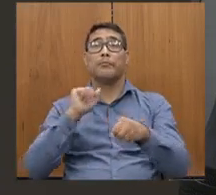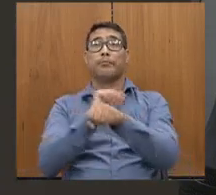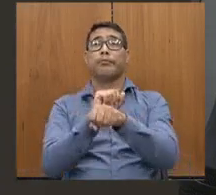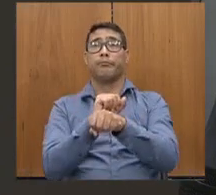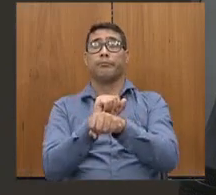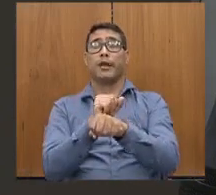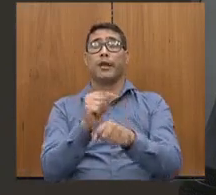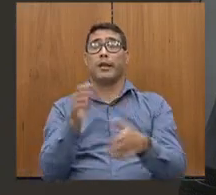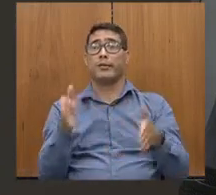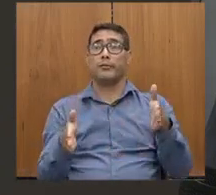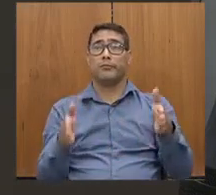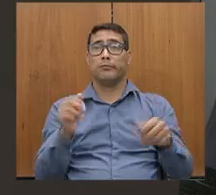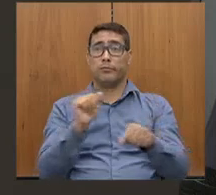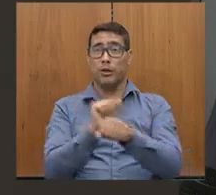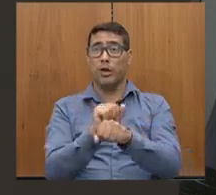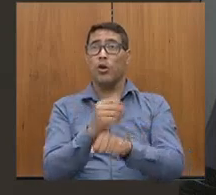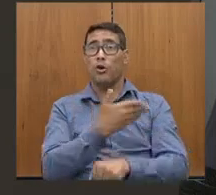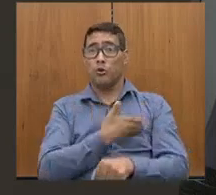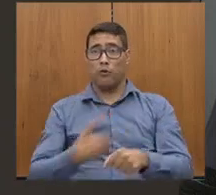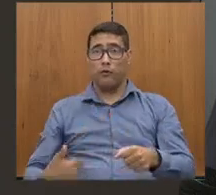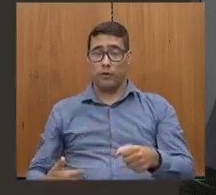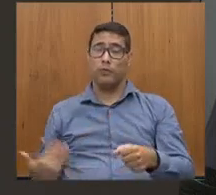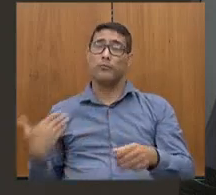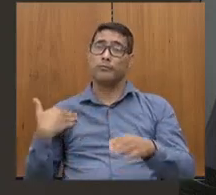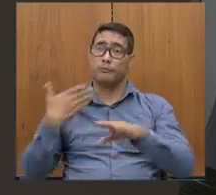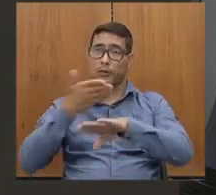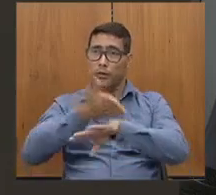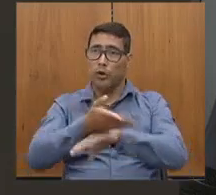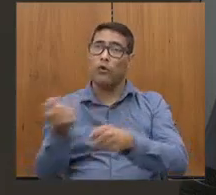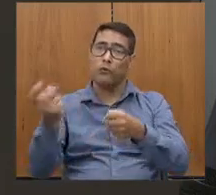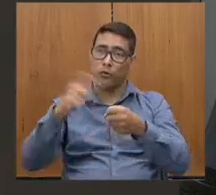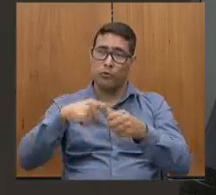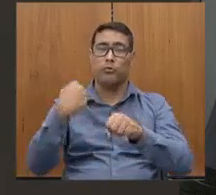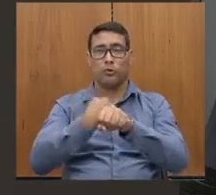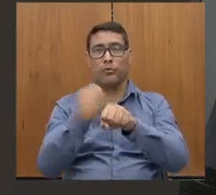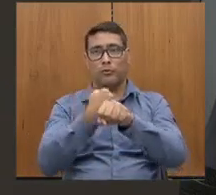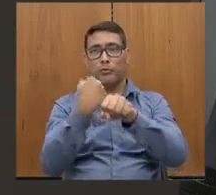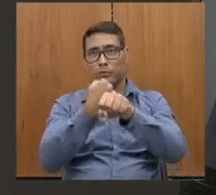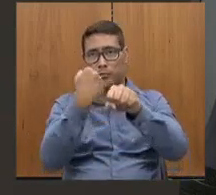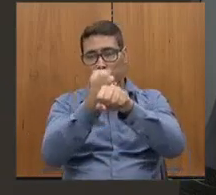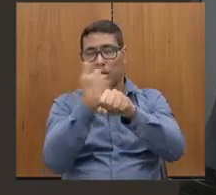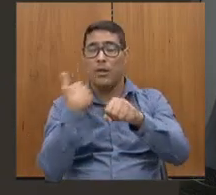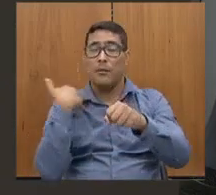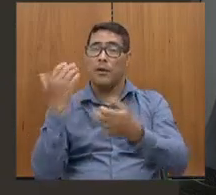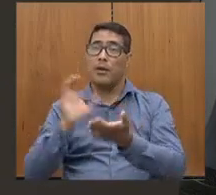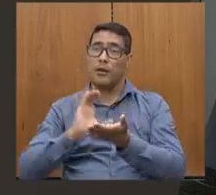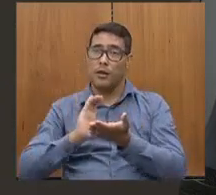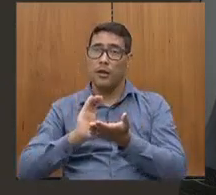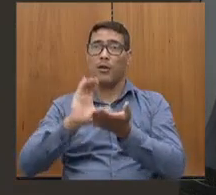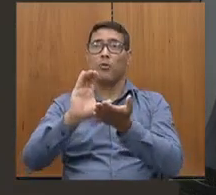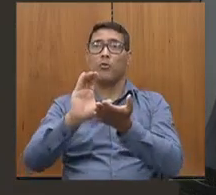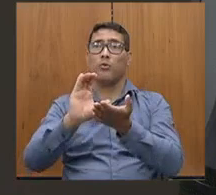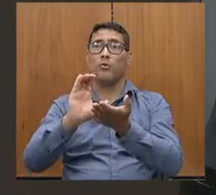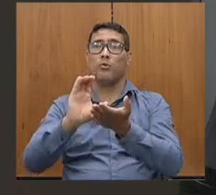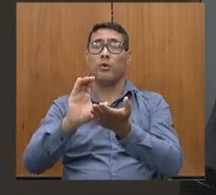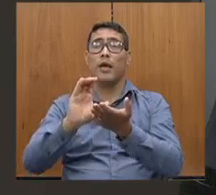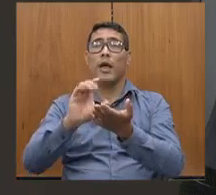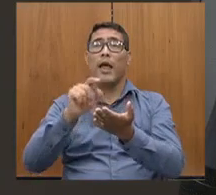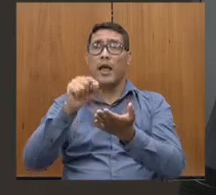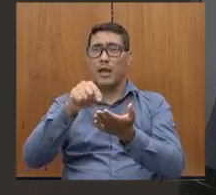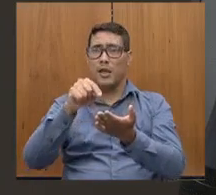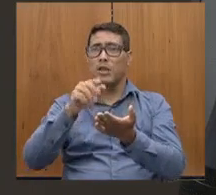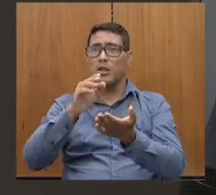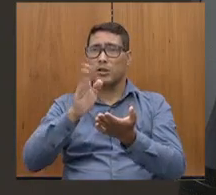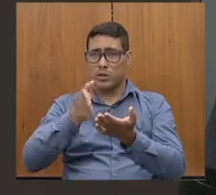entrou, retomou essa obra, esse recurso foi aportado, e hoje falta poucos quilômetros, até